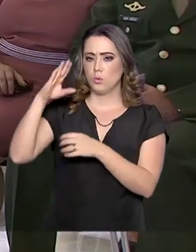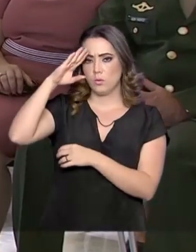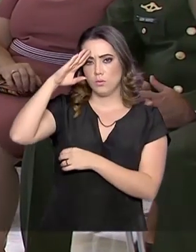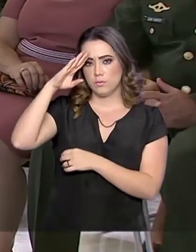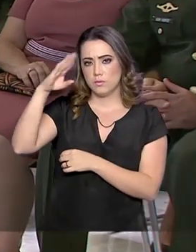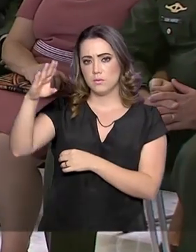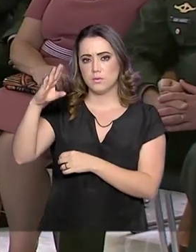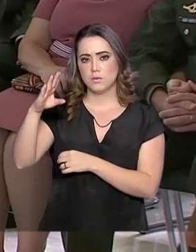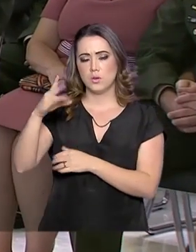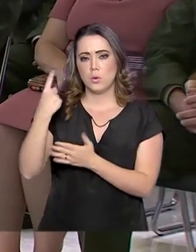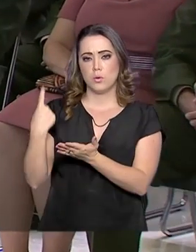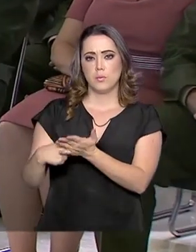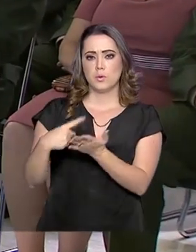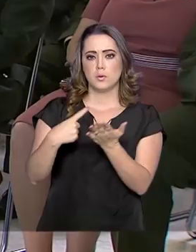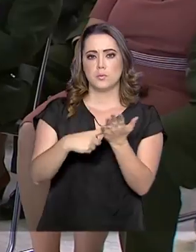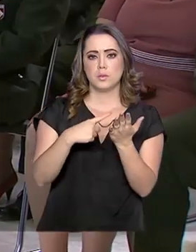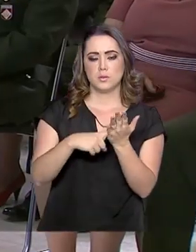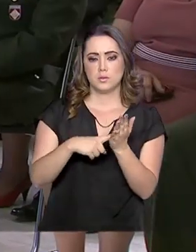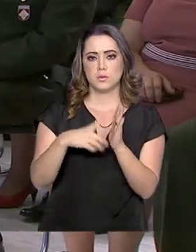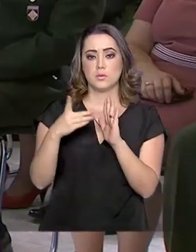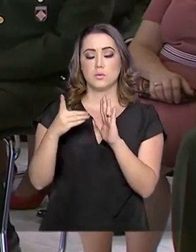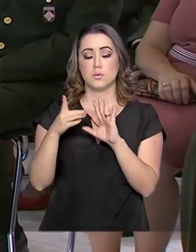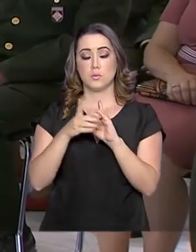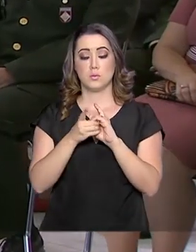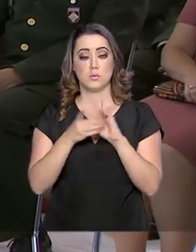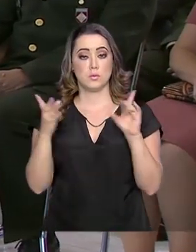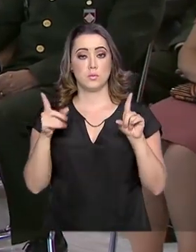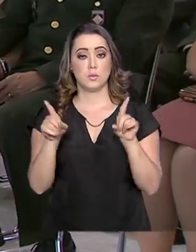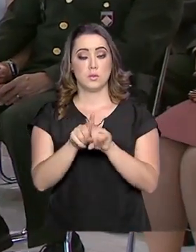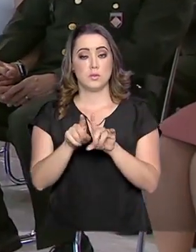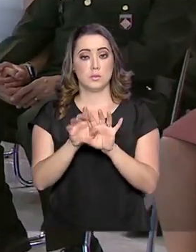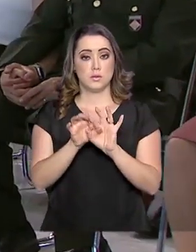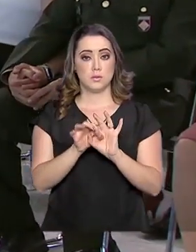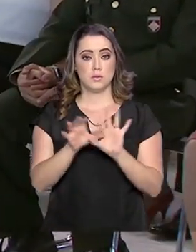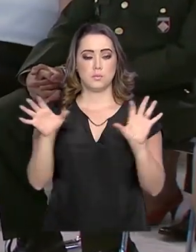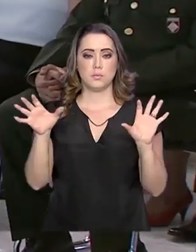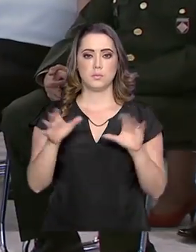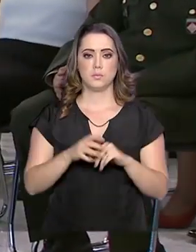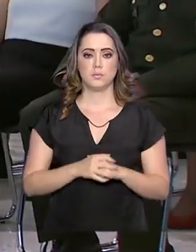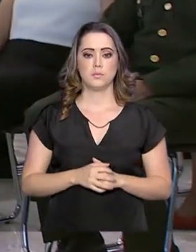comprometidas com a democracia e com a liberdade.